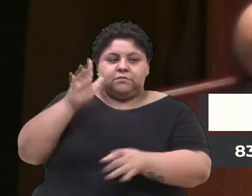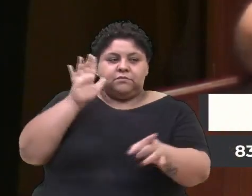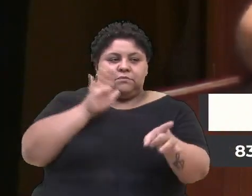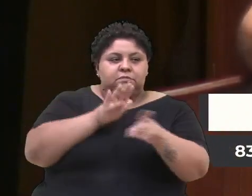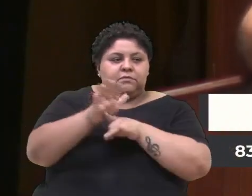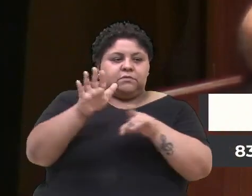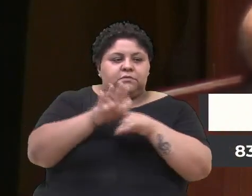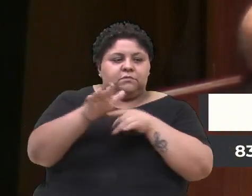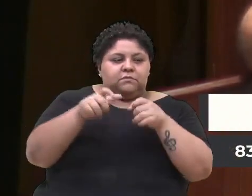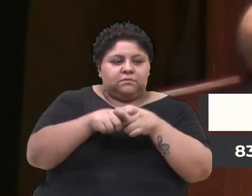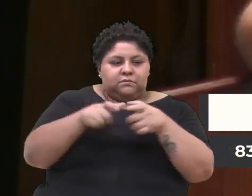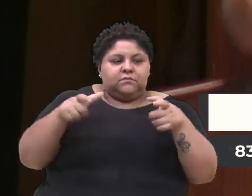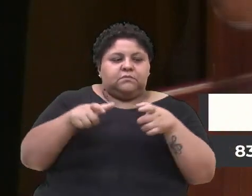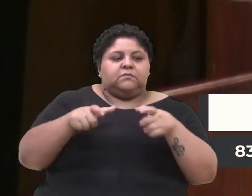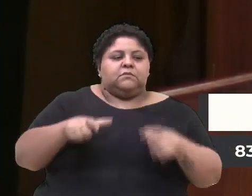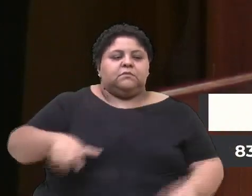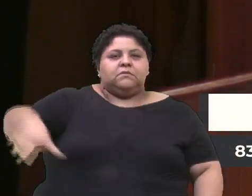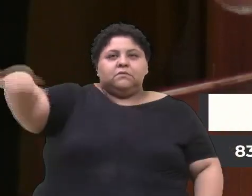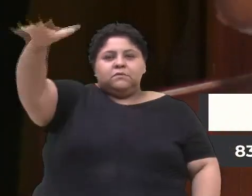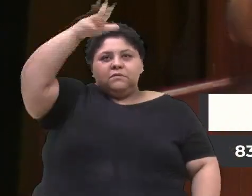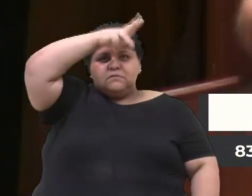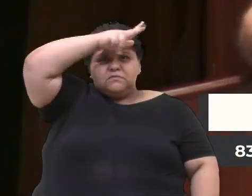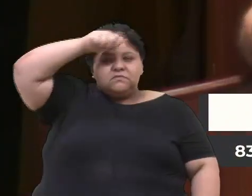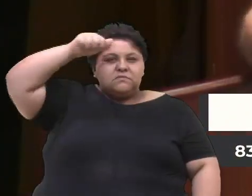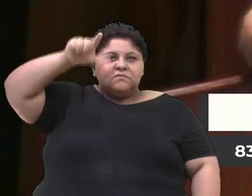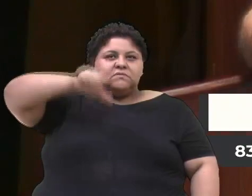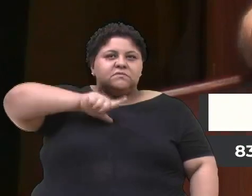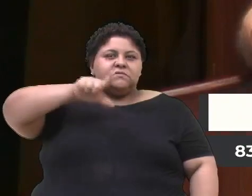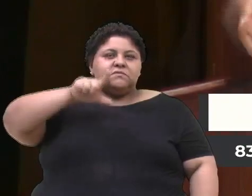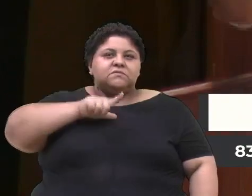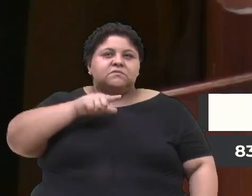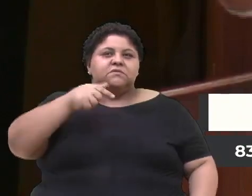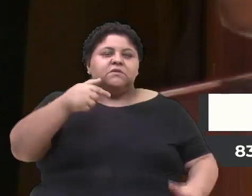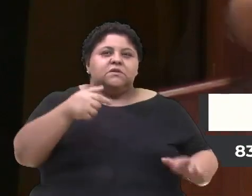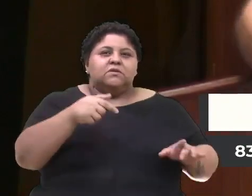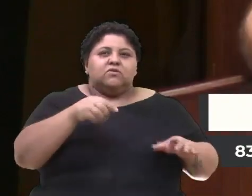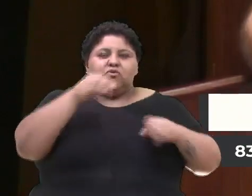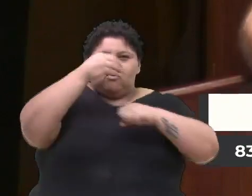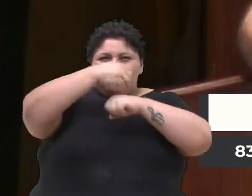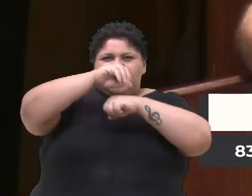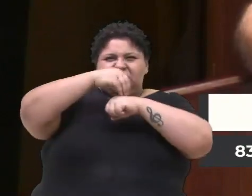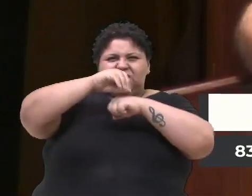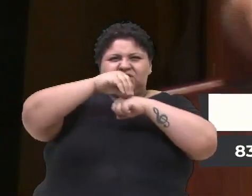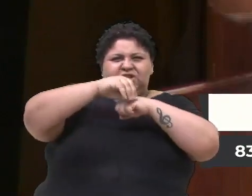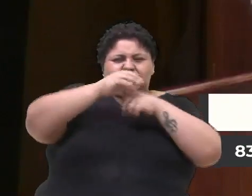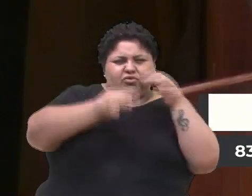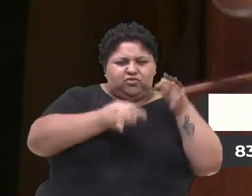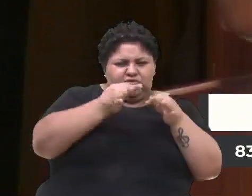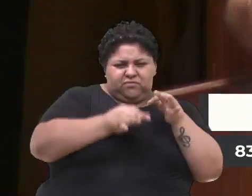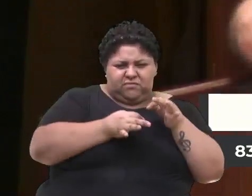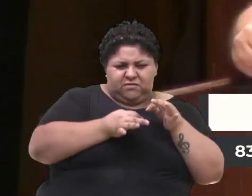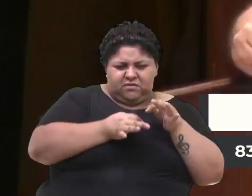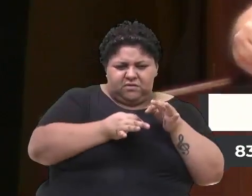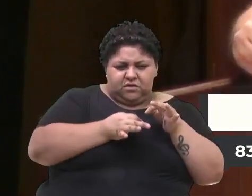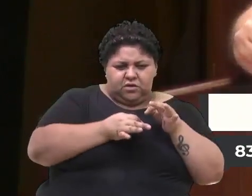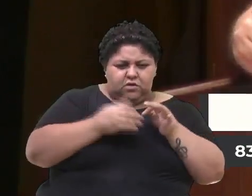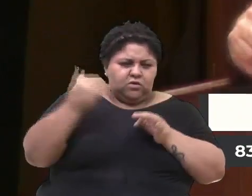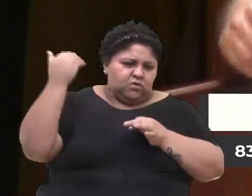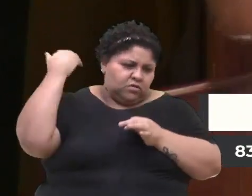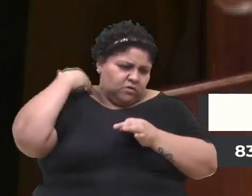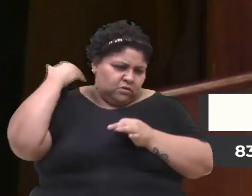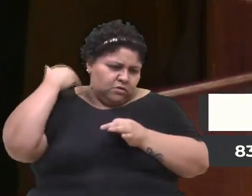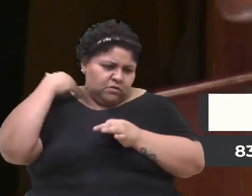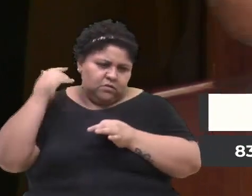O município tem uma recomendação do judiciário, não lembro o termo direito aqui, mas o juiz da vara da criança adolescente, acho que